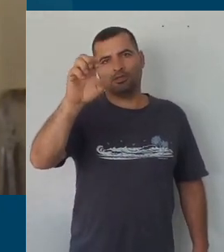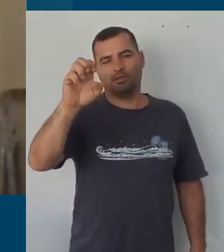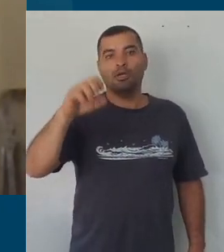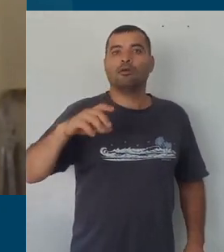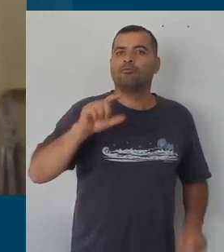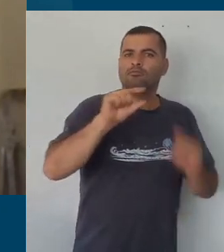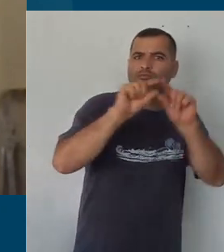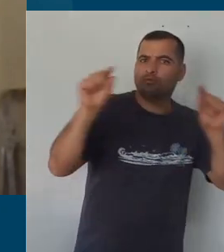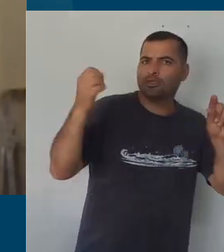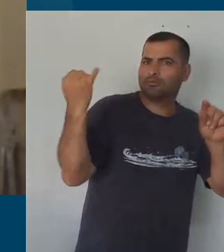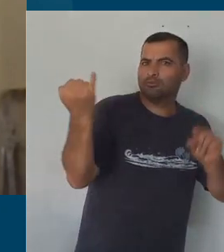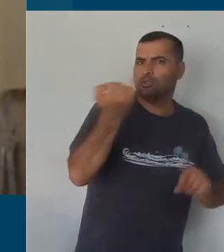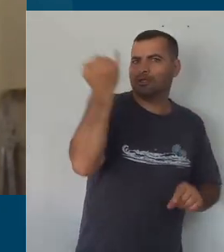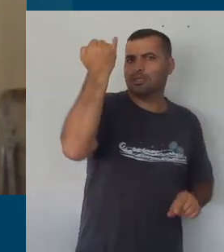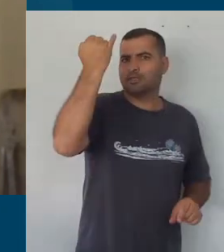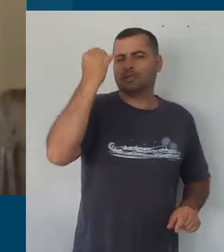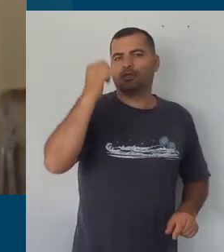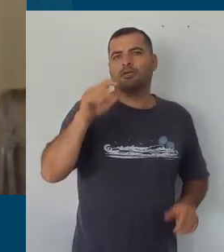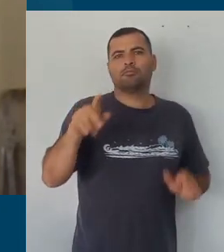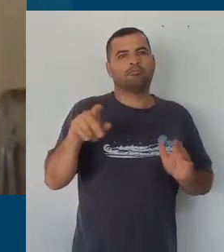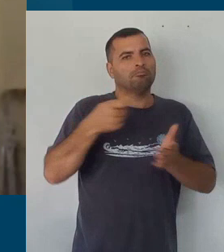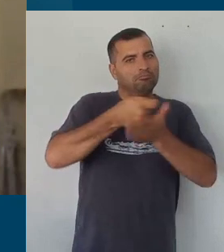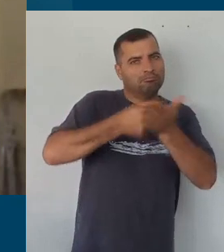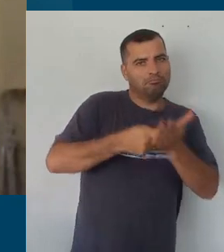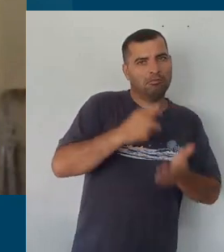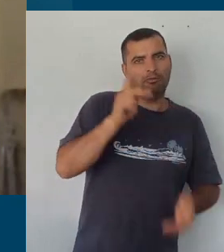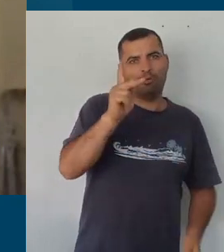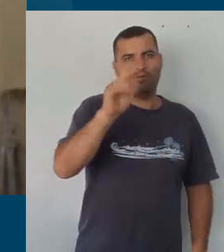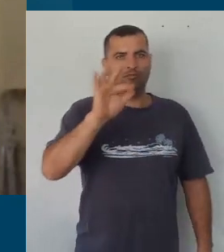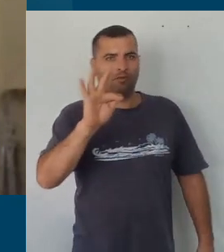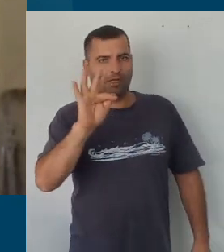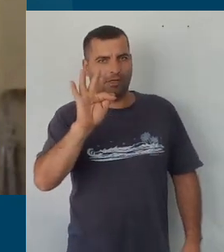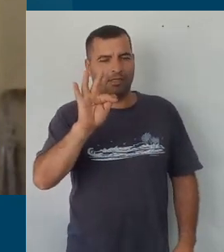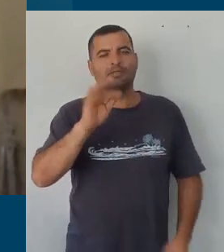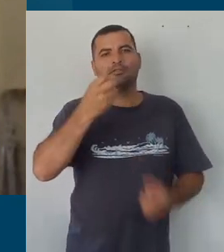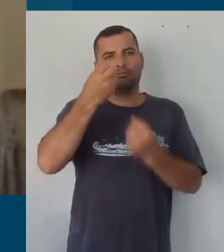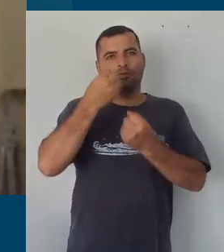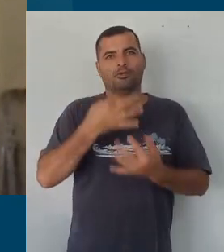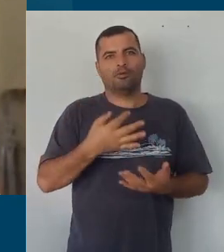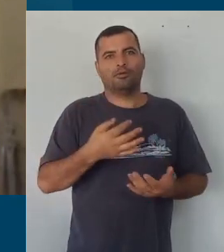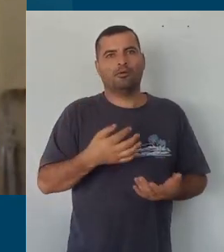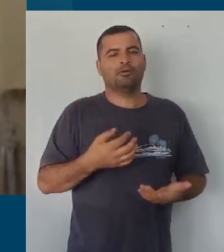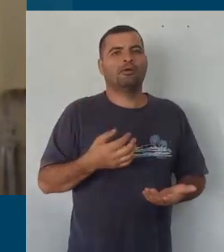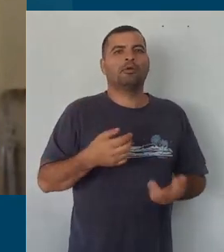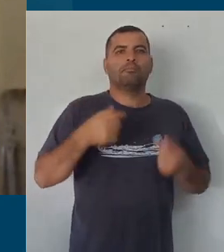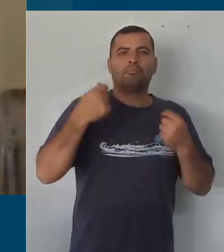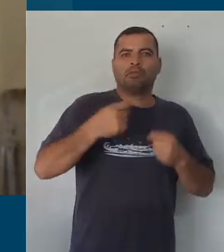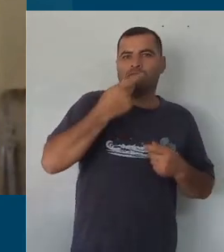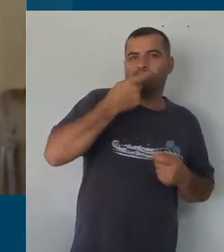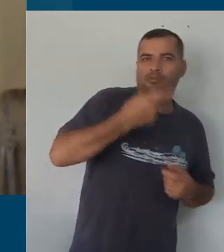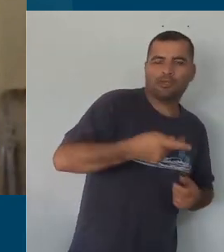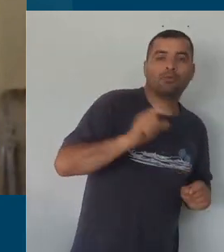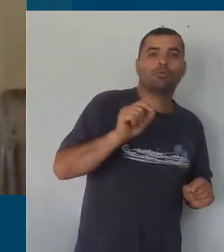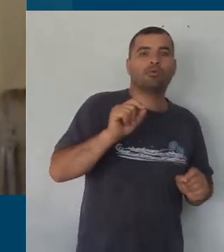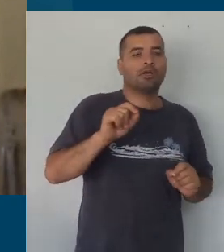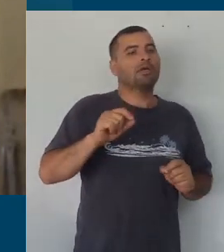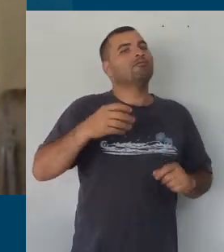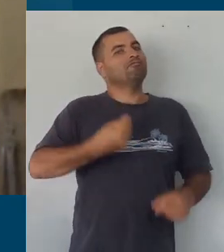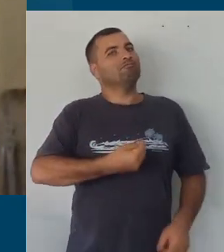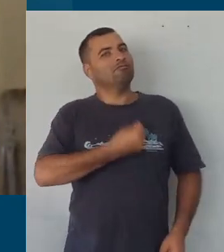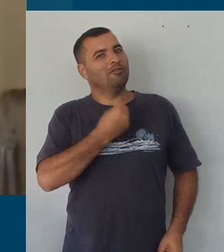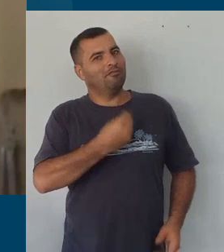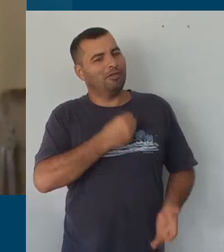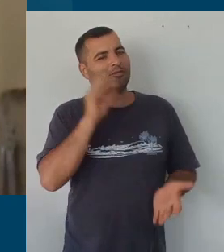que é de Paulo Freire, eu acho que é fundamentalmente importante, não só de ser dita, mas de ser vivida. É fundamental